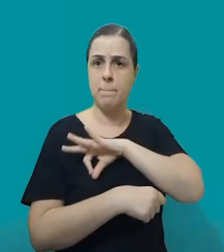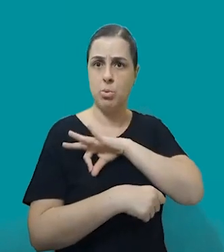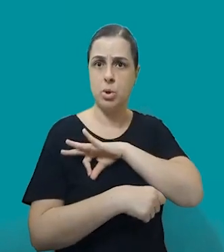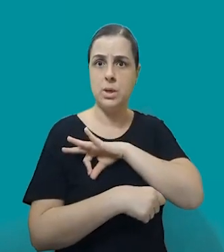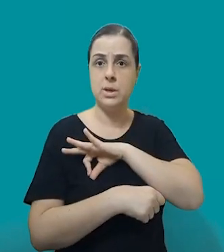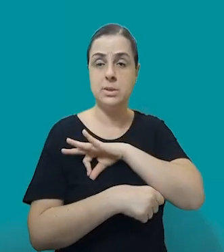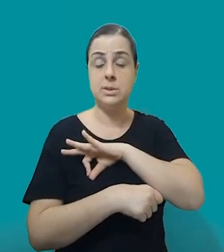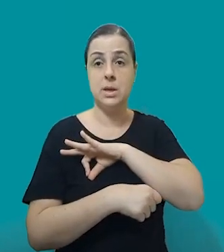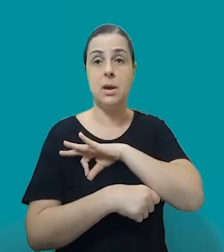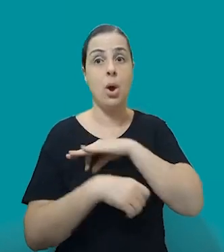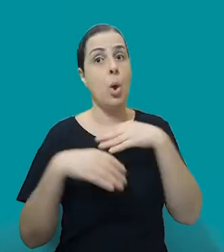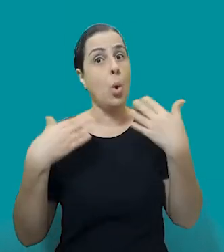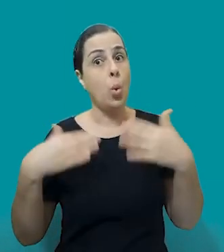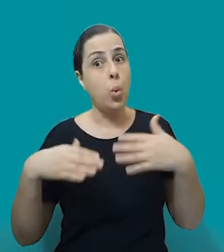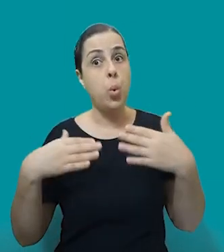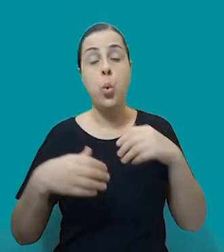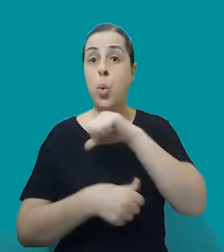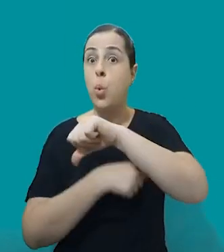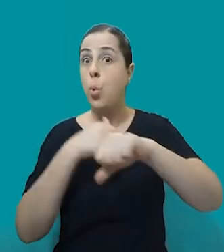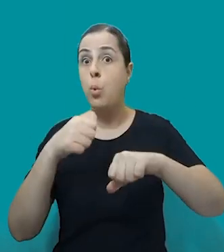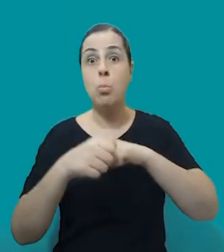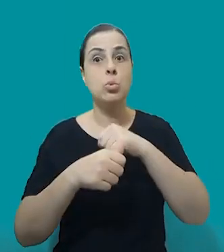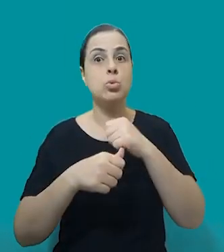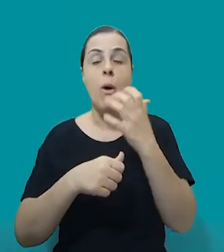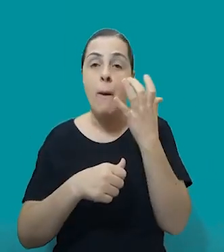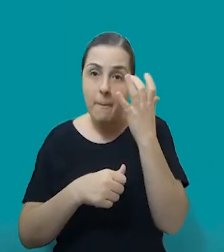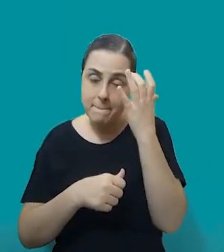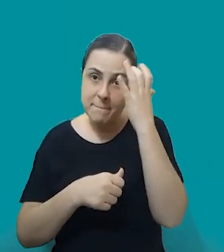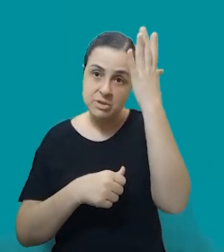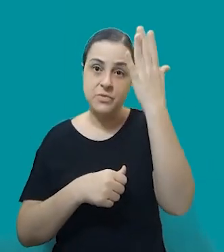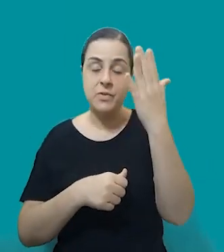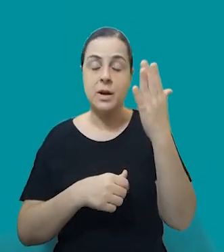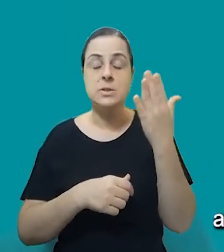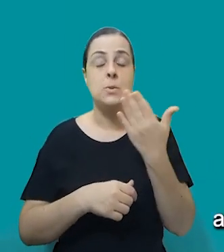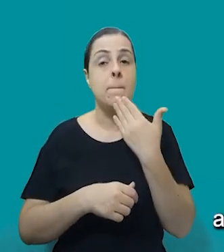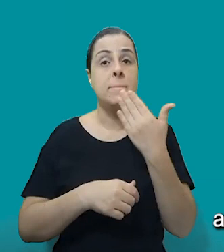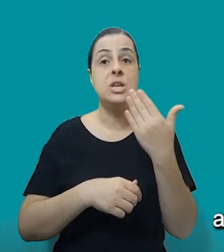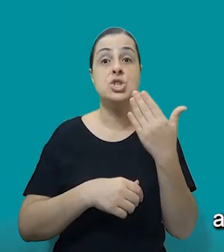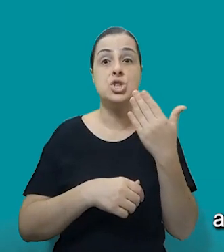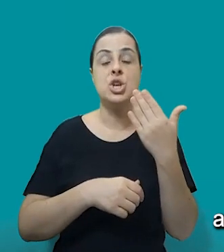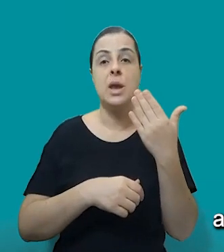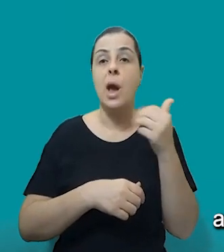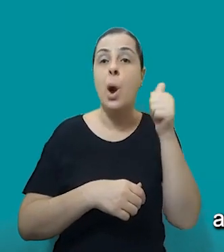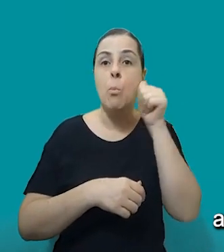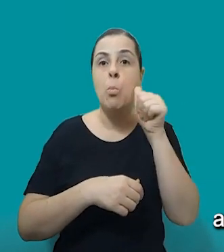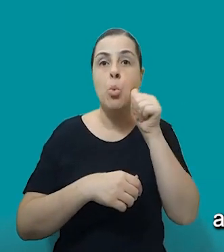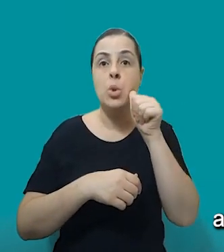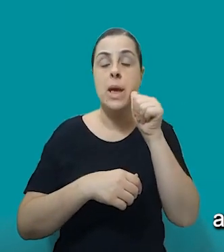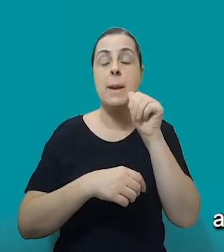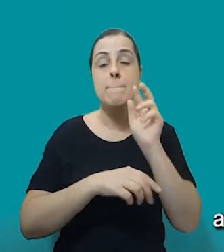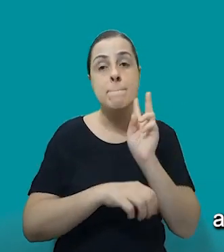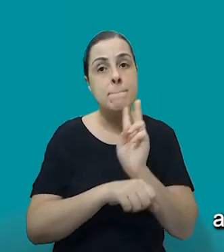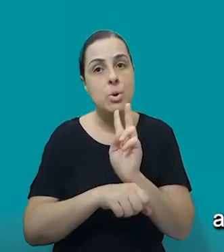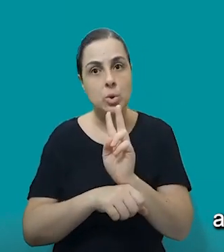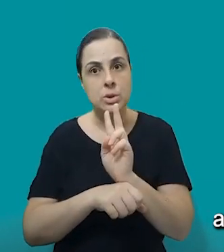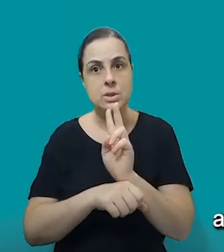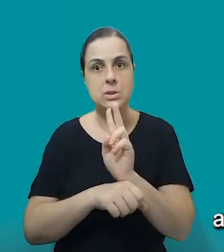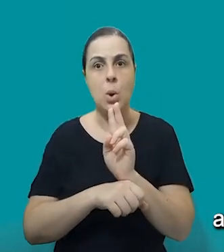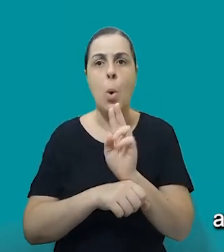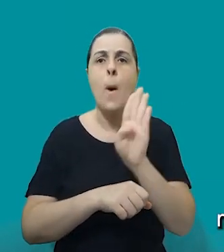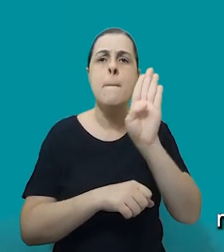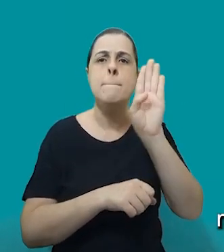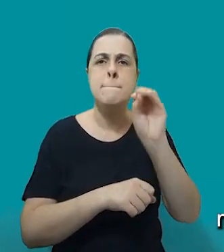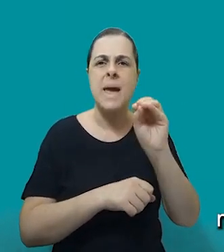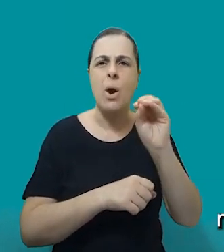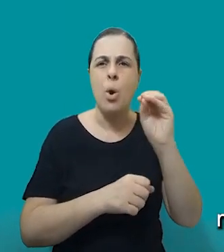enorme na lei, facilita demais a proteção das mulheres, que é a busca da medida protetiva, sem a gente precisar de um boletim de